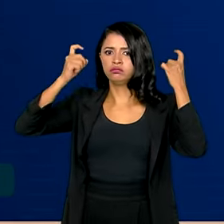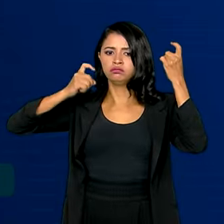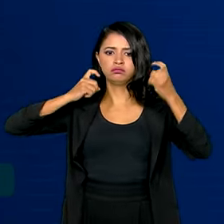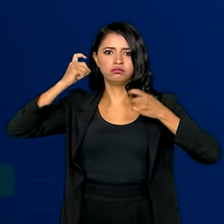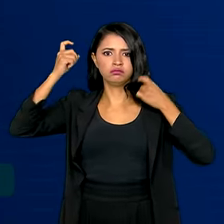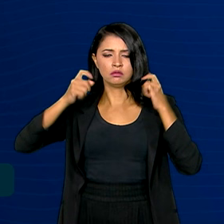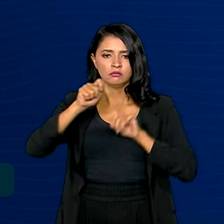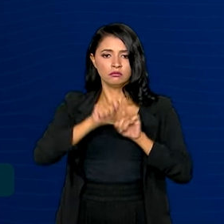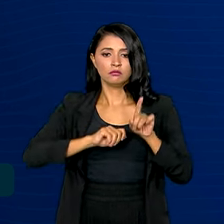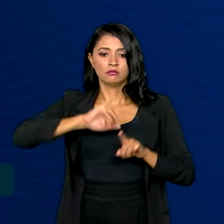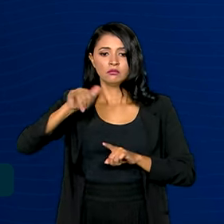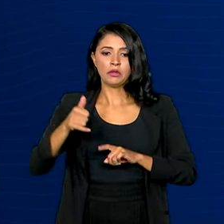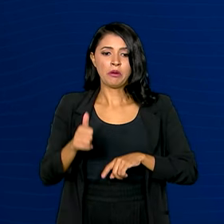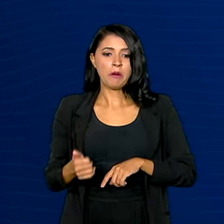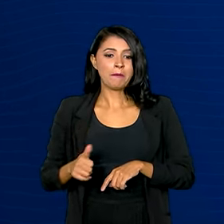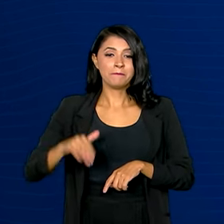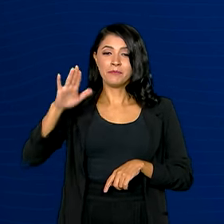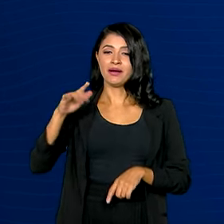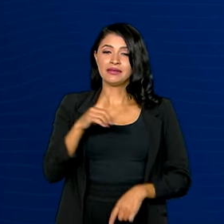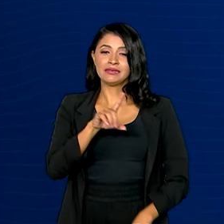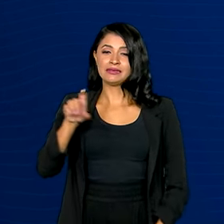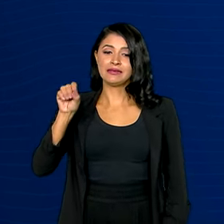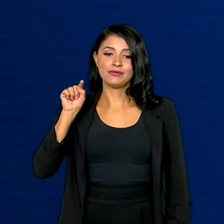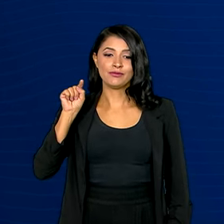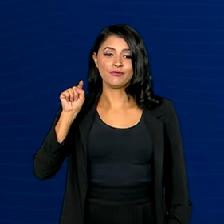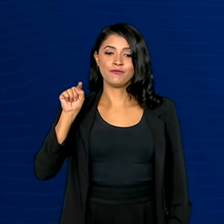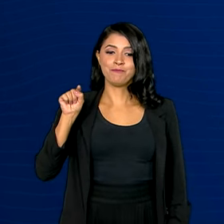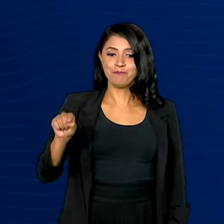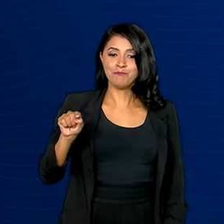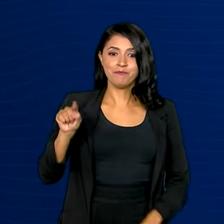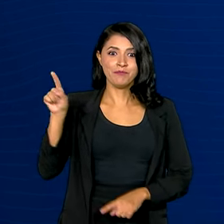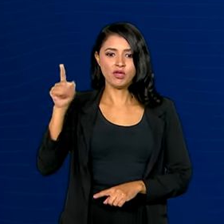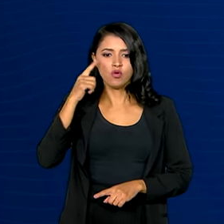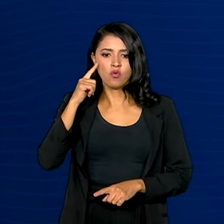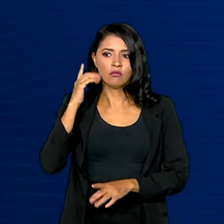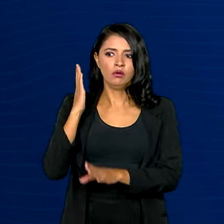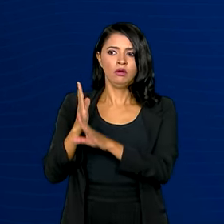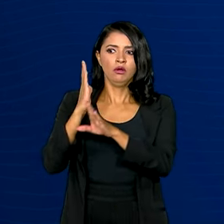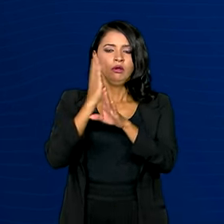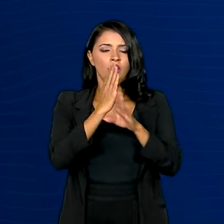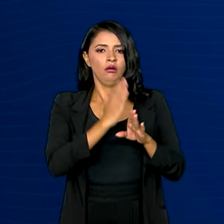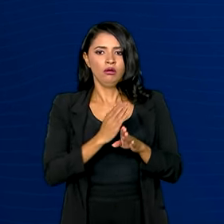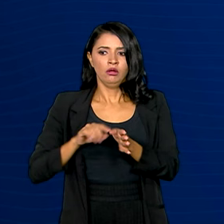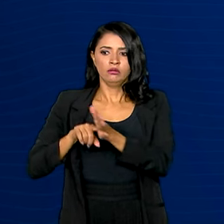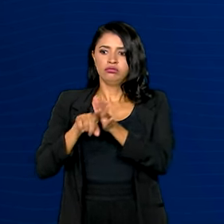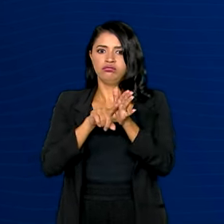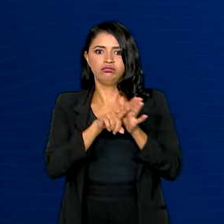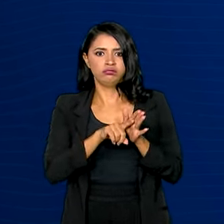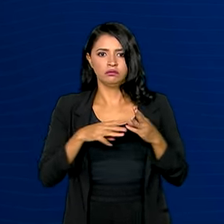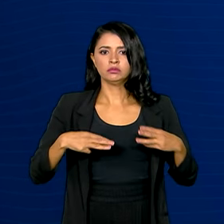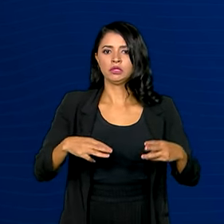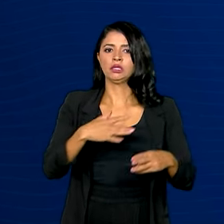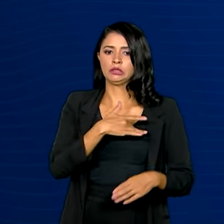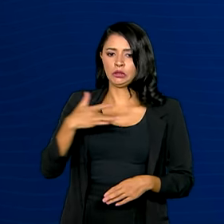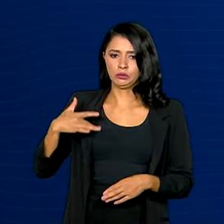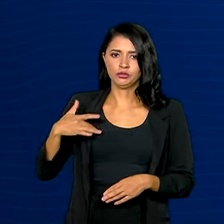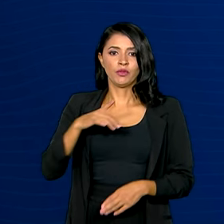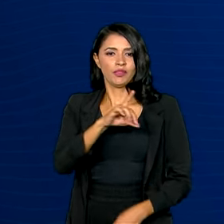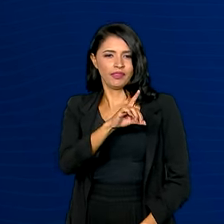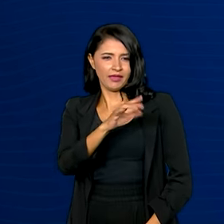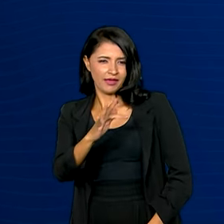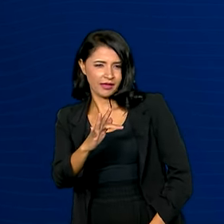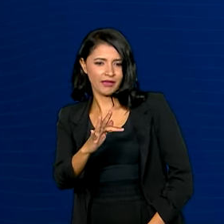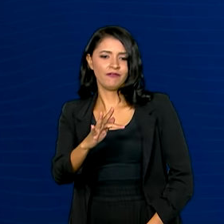janeiro, mais de 120 mil prováveis casos da doença foram notificados pelo Ministério da Saúde. Distrito Federal,